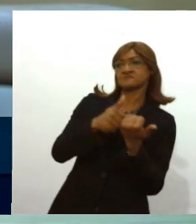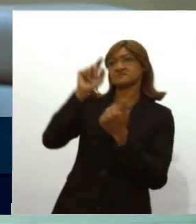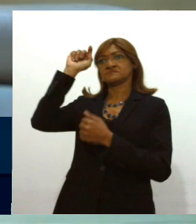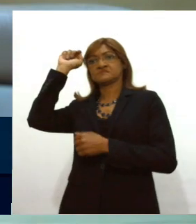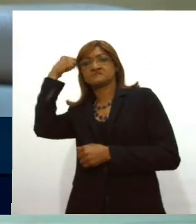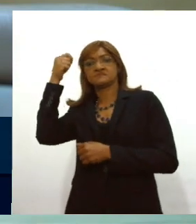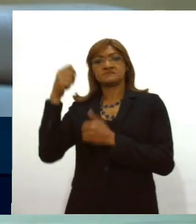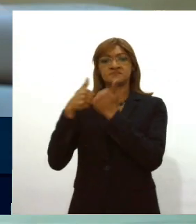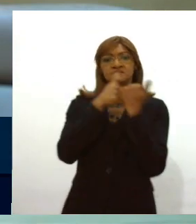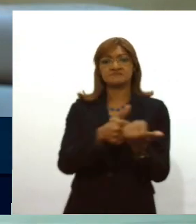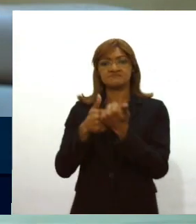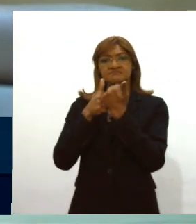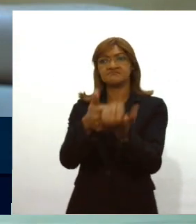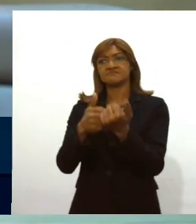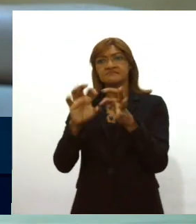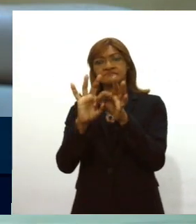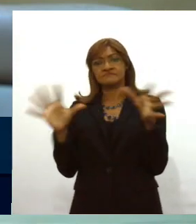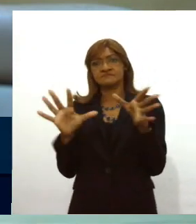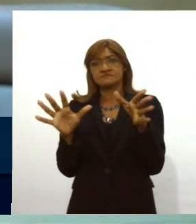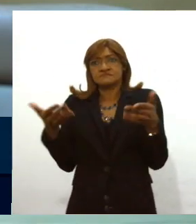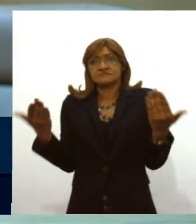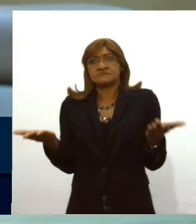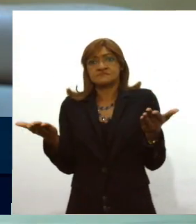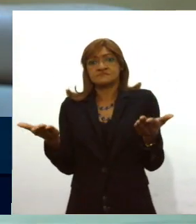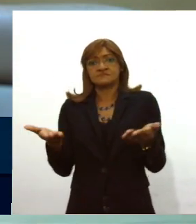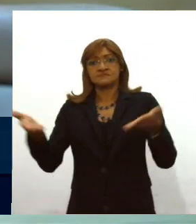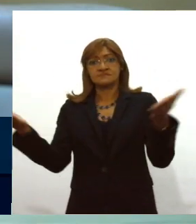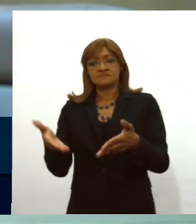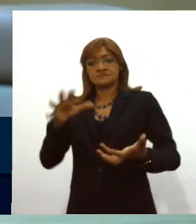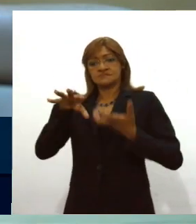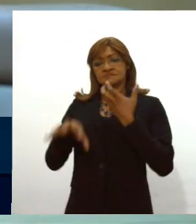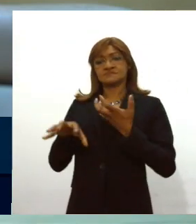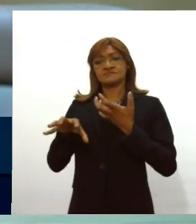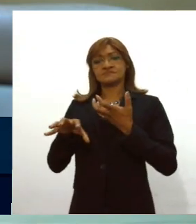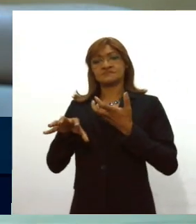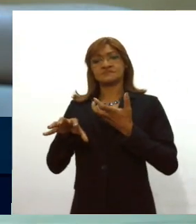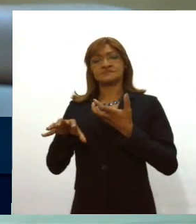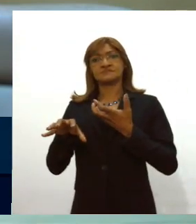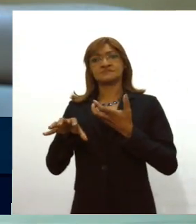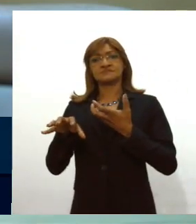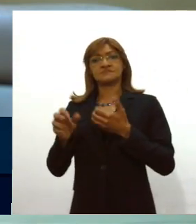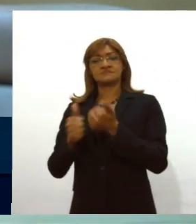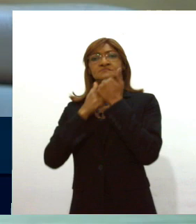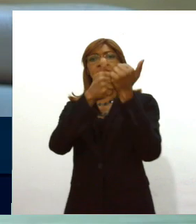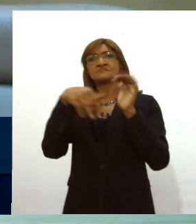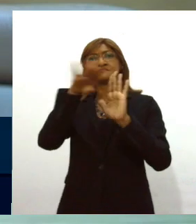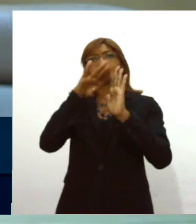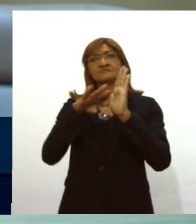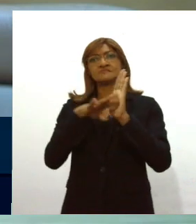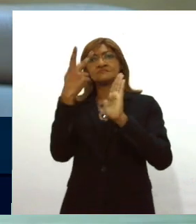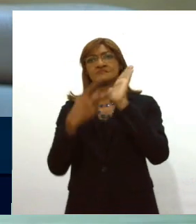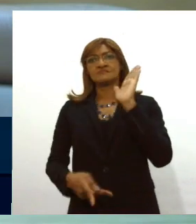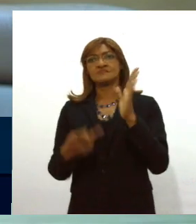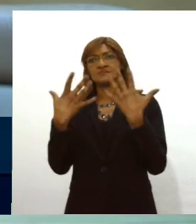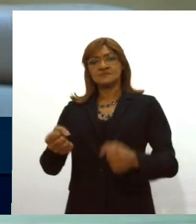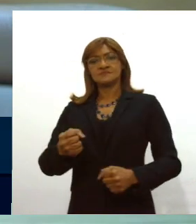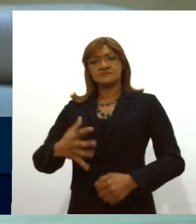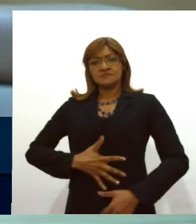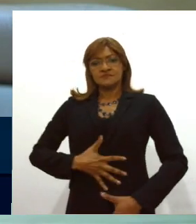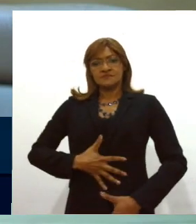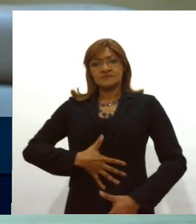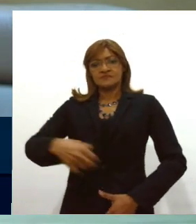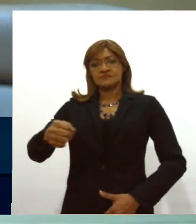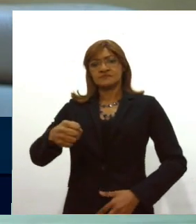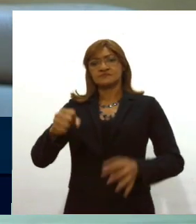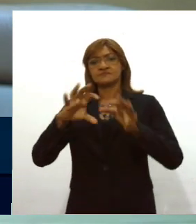defendo o Itaú e a liberdade e quando chega no Congresso Nacional defende pautas como o aborto, como a